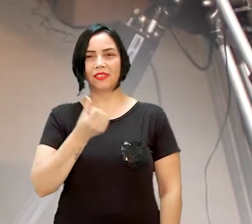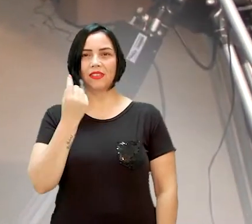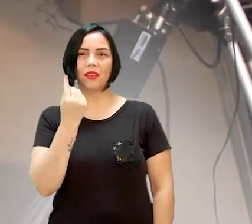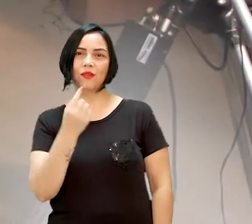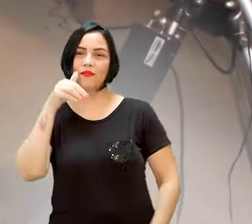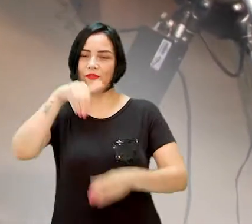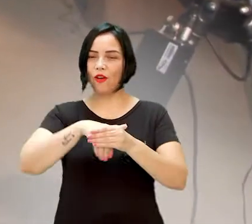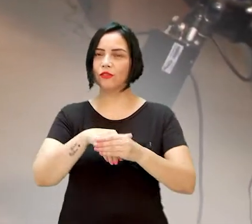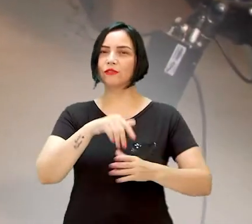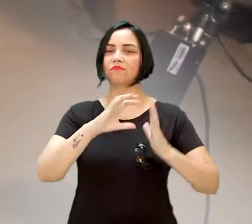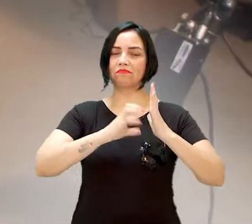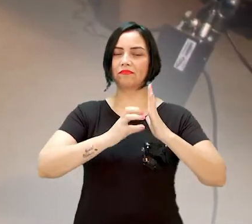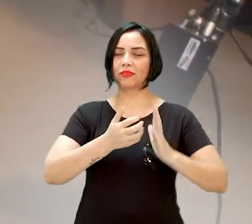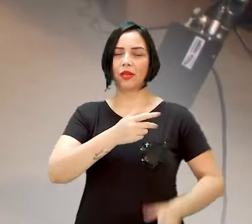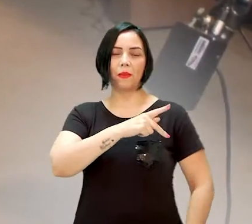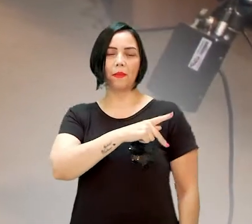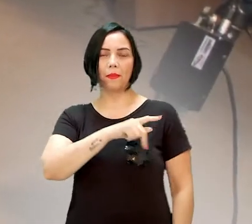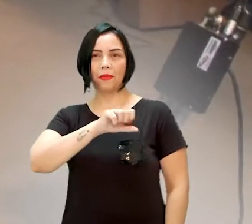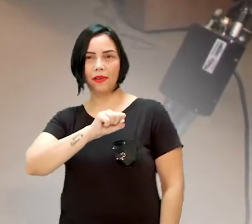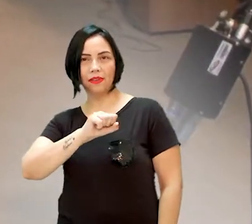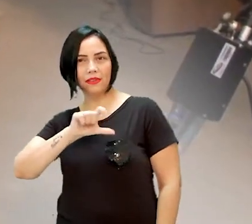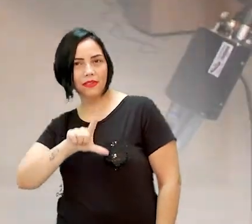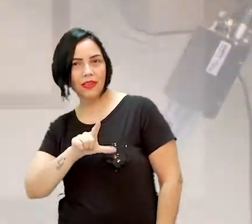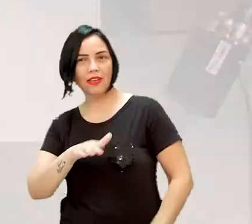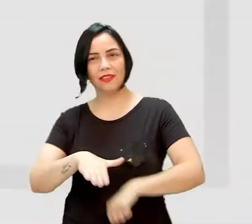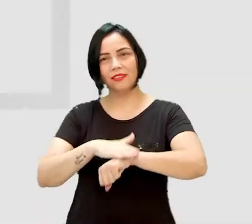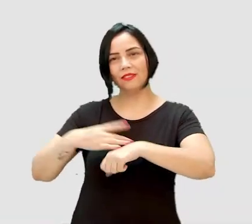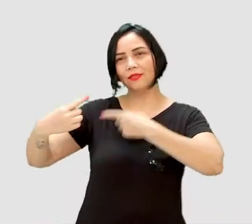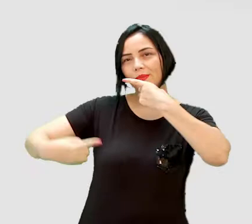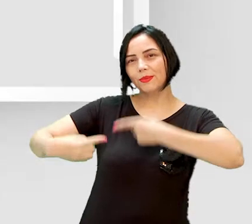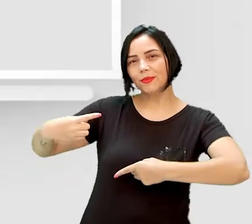PSL. É com Jefferson Cardoso que nós conversamos agora.